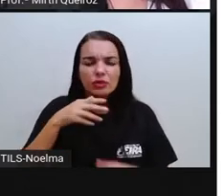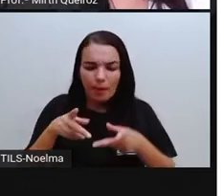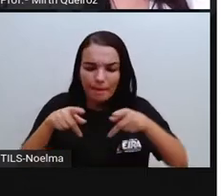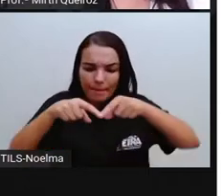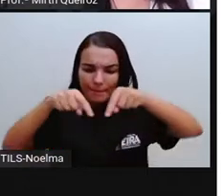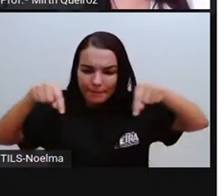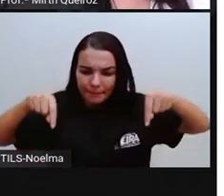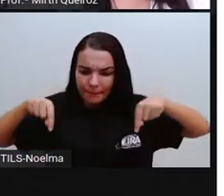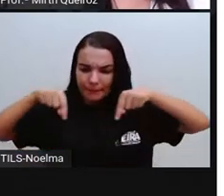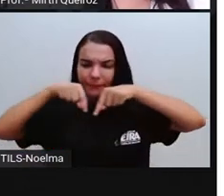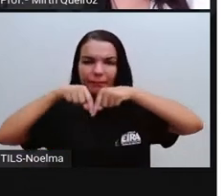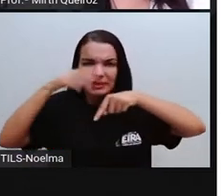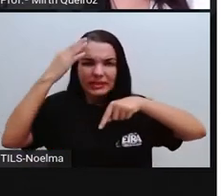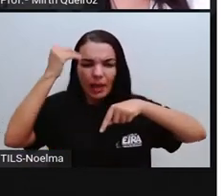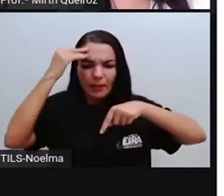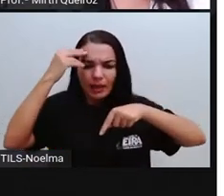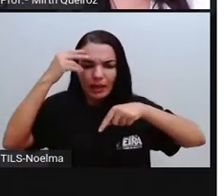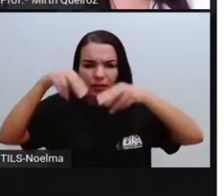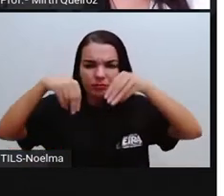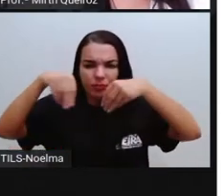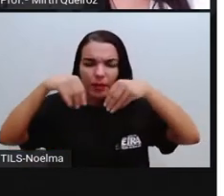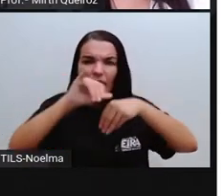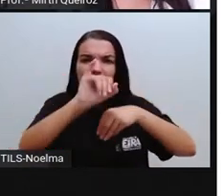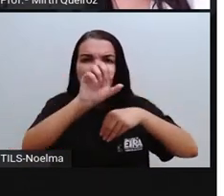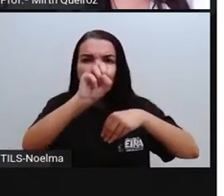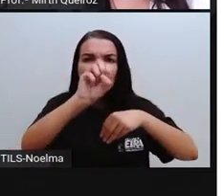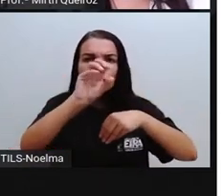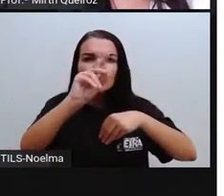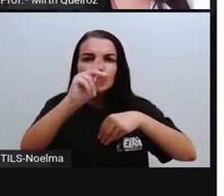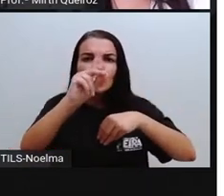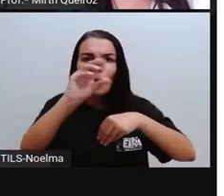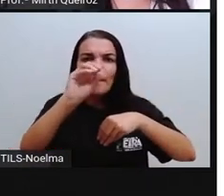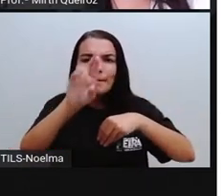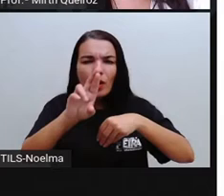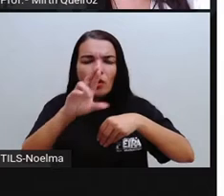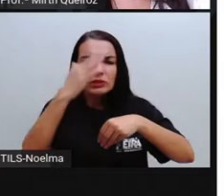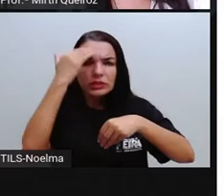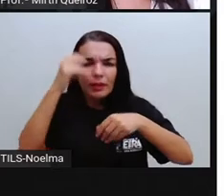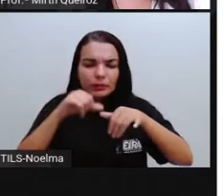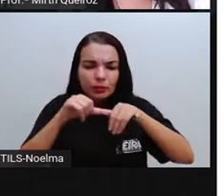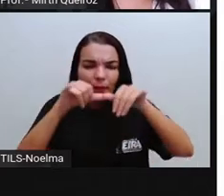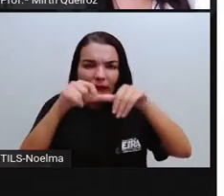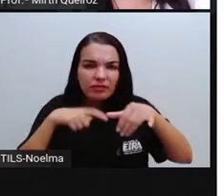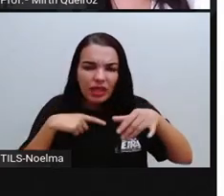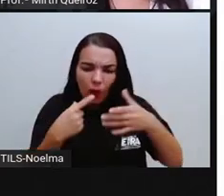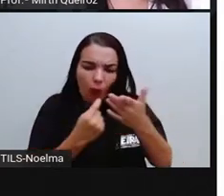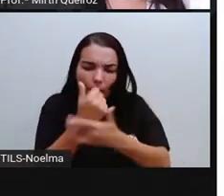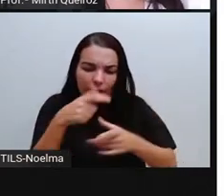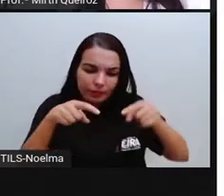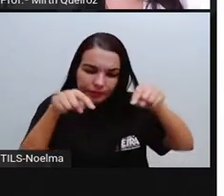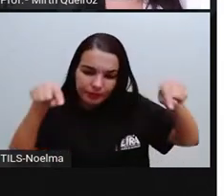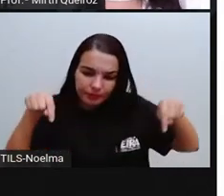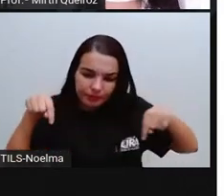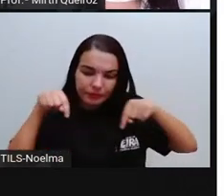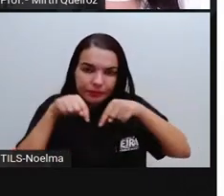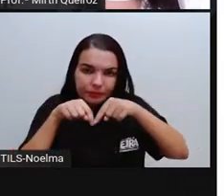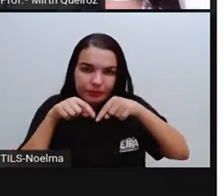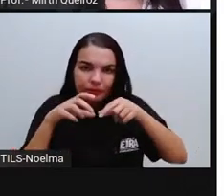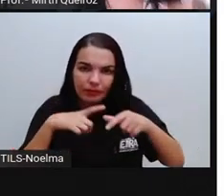presunto? Aquelas bandejinhas, pratinhos de isopor que vocês compram no mercado? É essa bandejinha, certo?